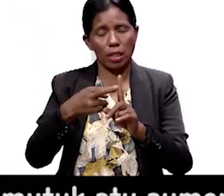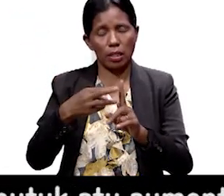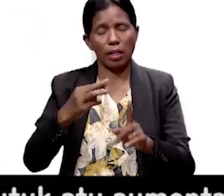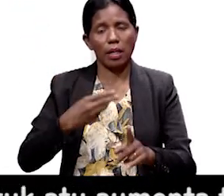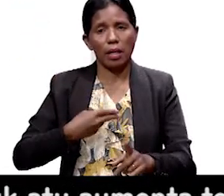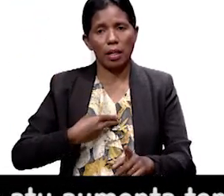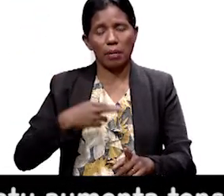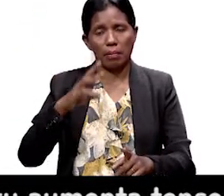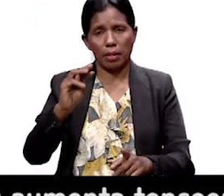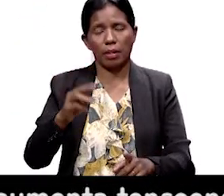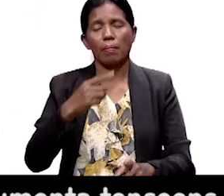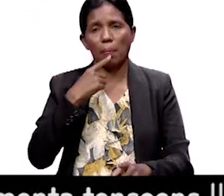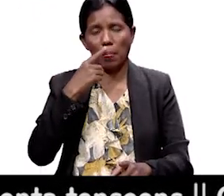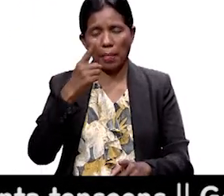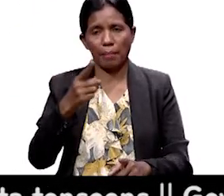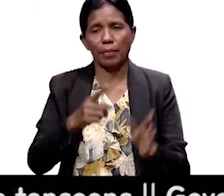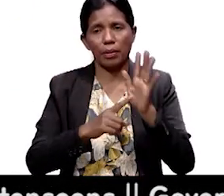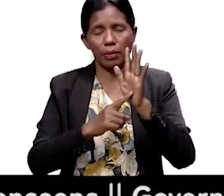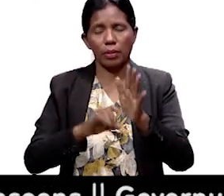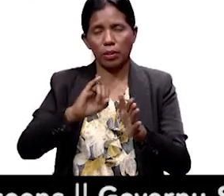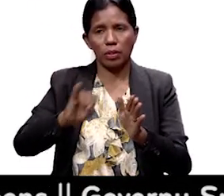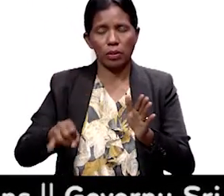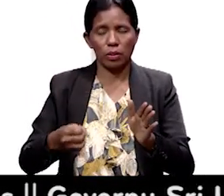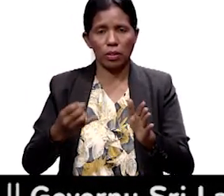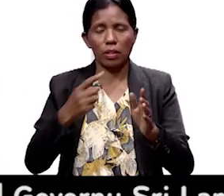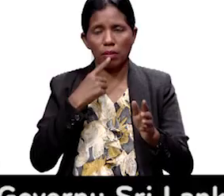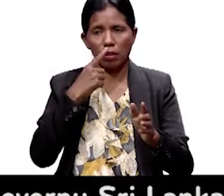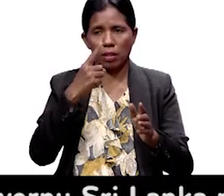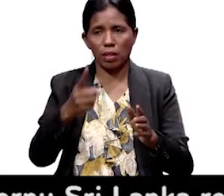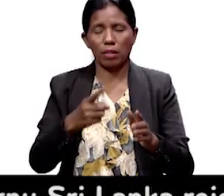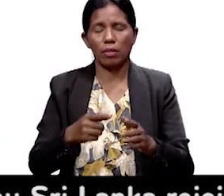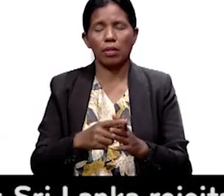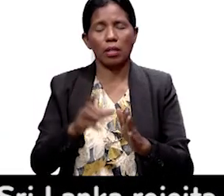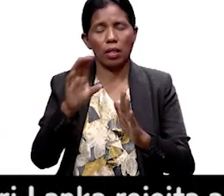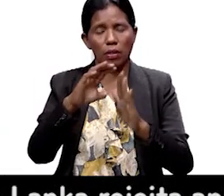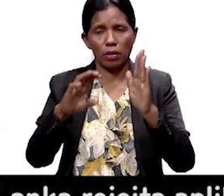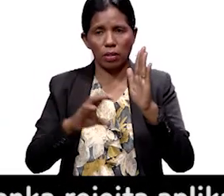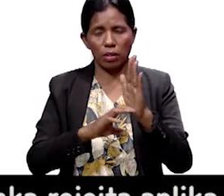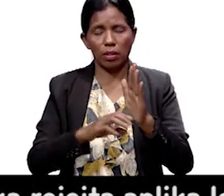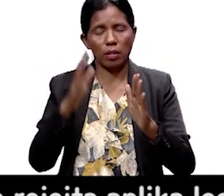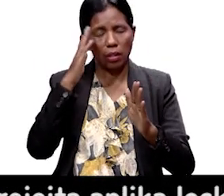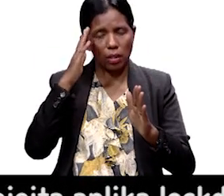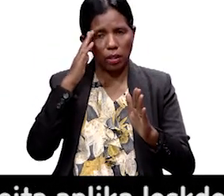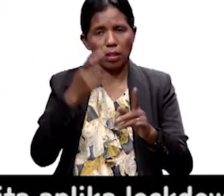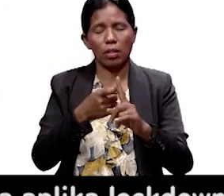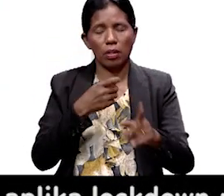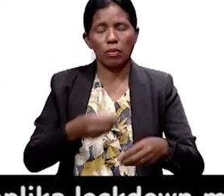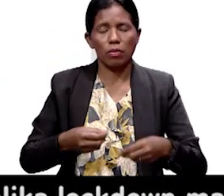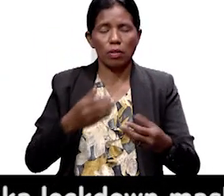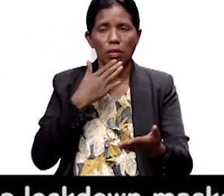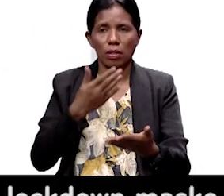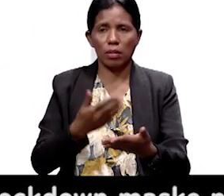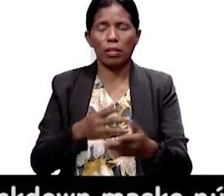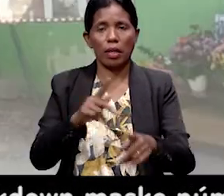Presidente da República, publica e a Jornal da República Atetem, Constituição consagra reconhecimento na valorização da